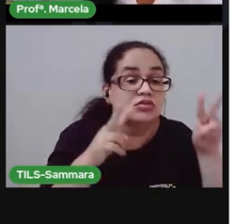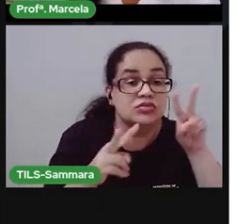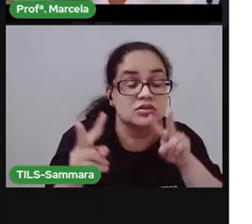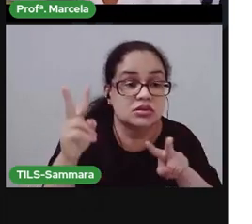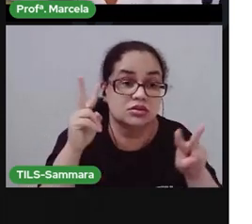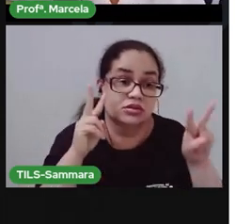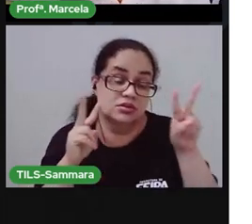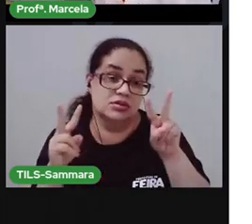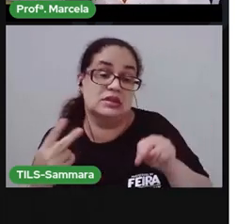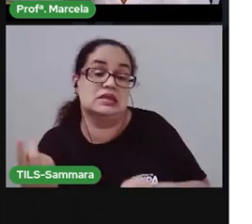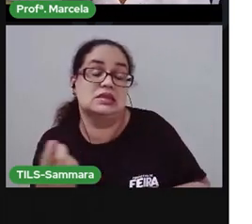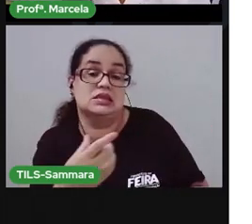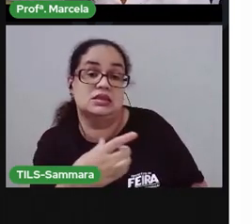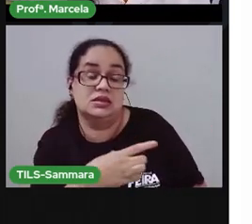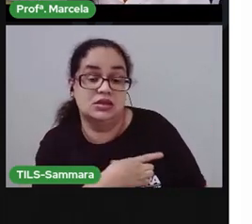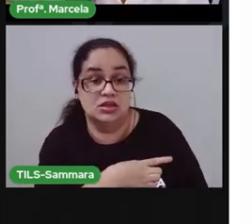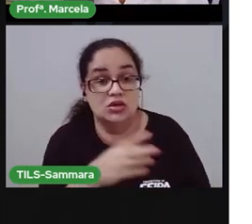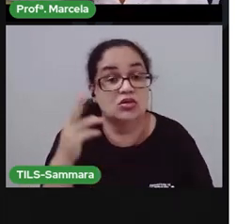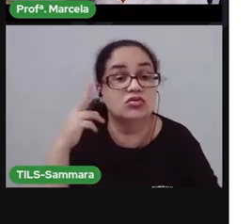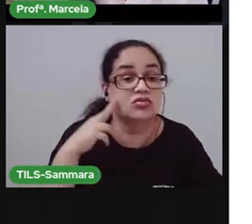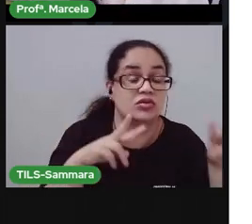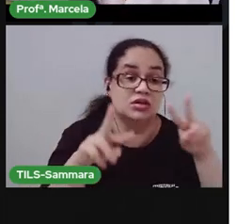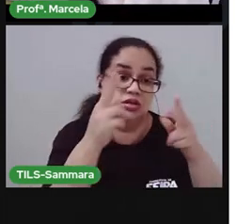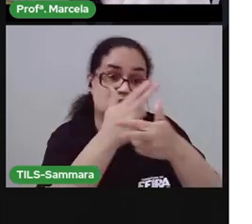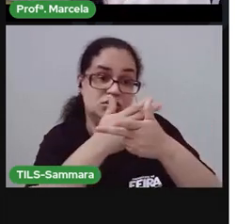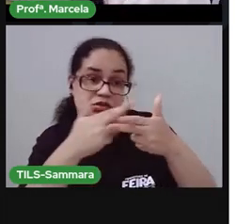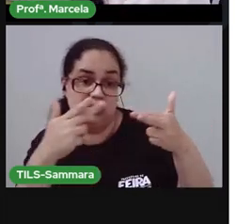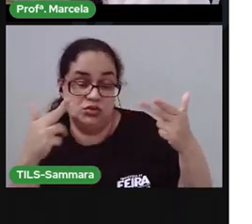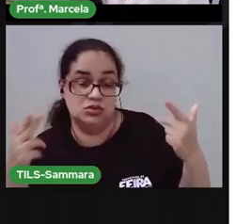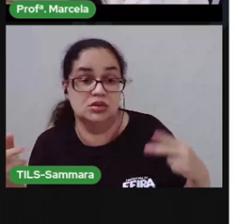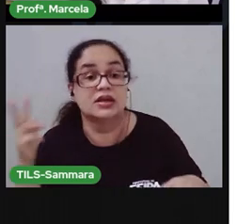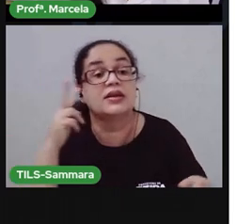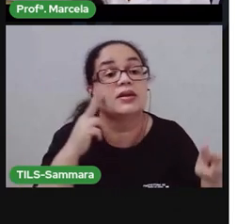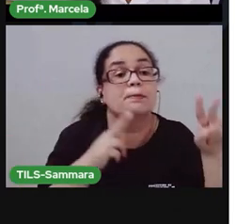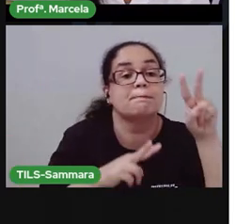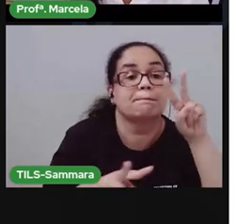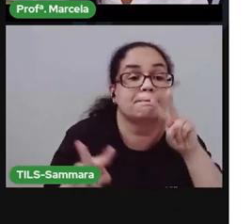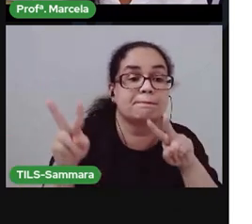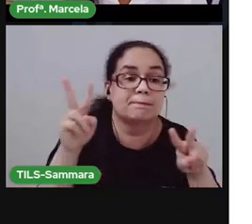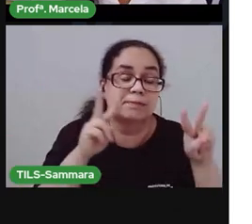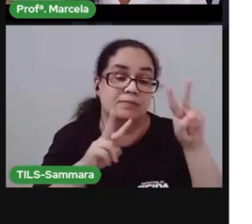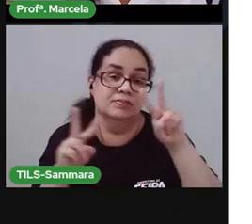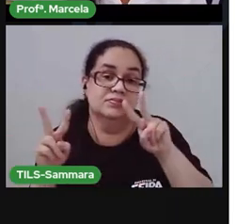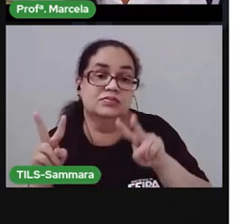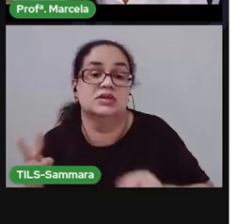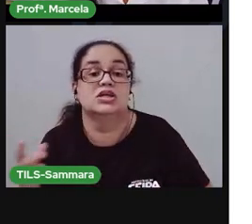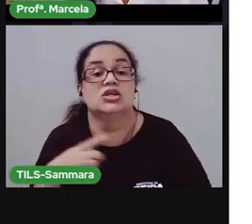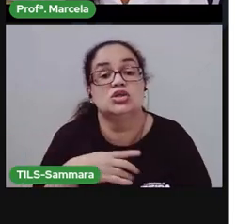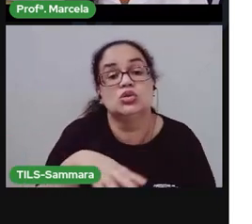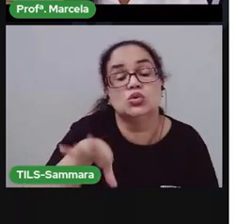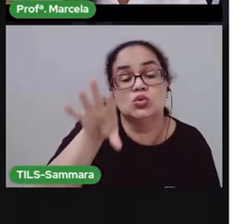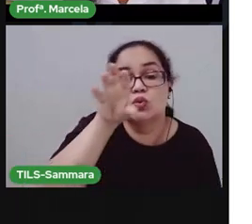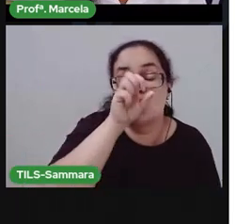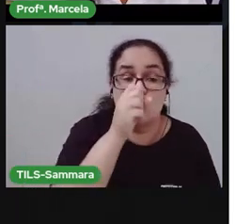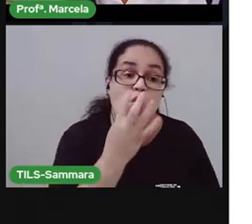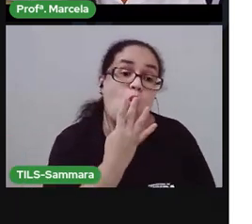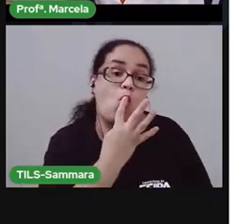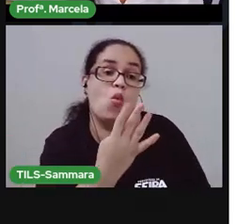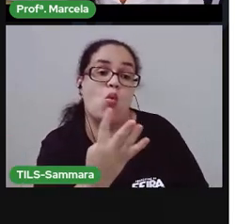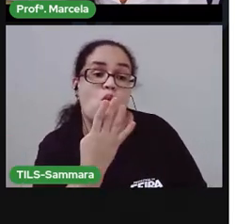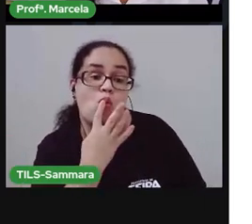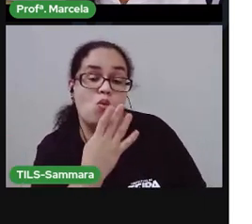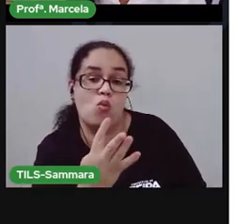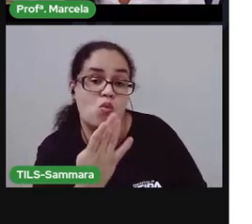que nos permite ver as cores. A visão, ela faz com que a gente enxerga as cores,